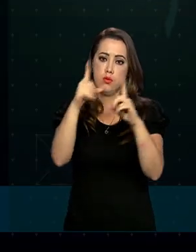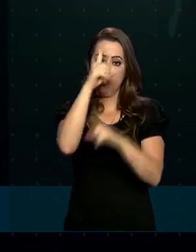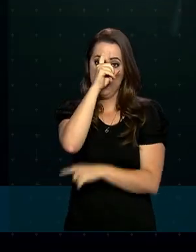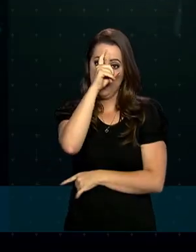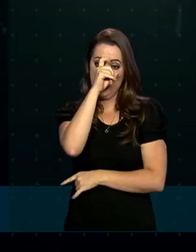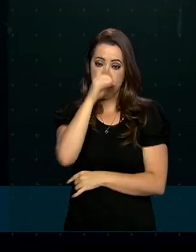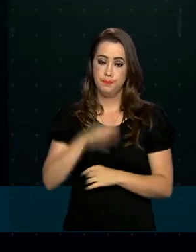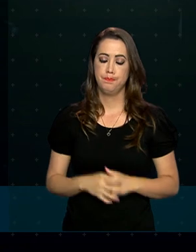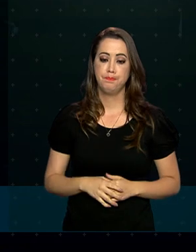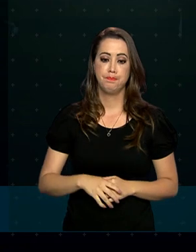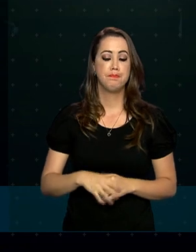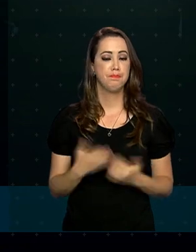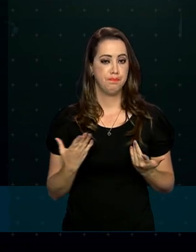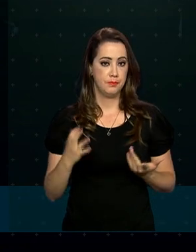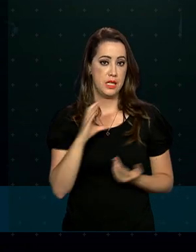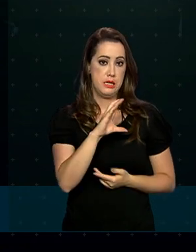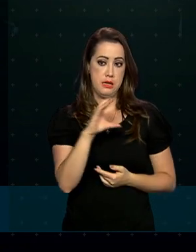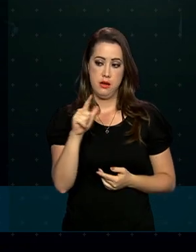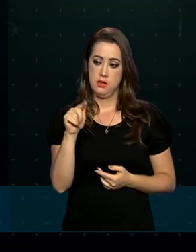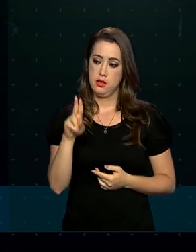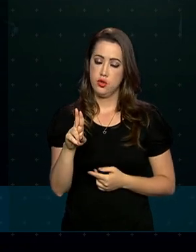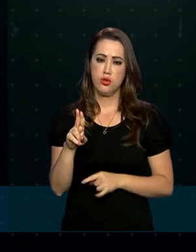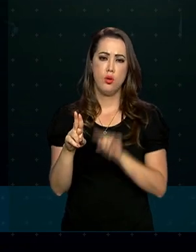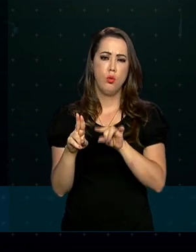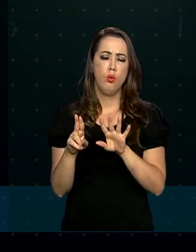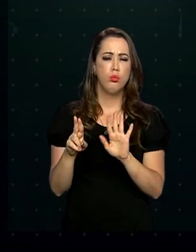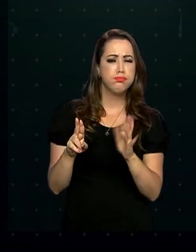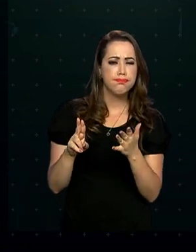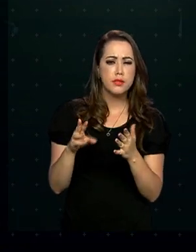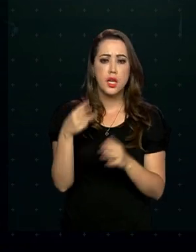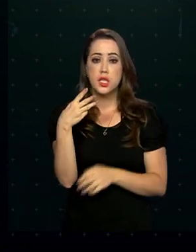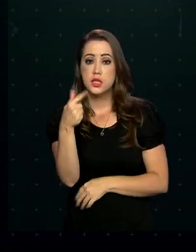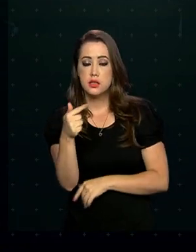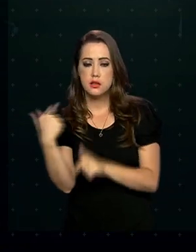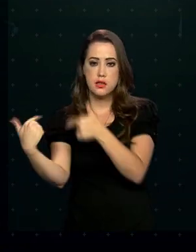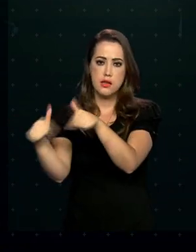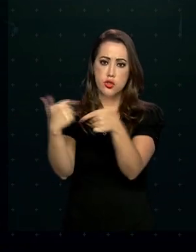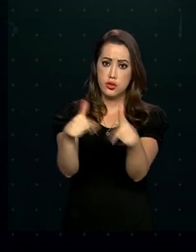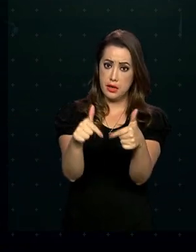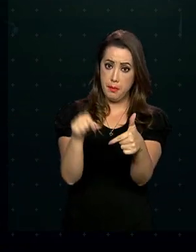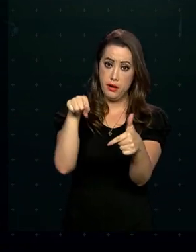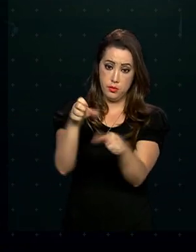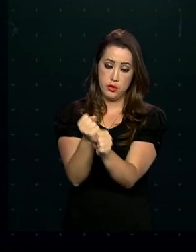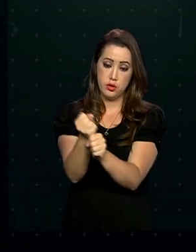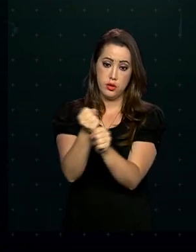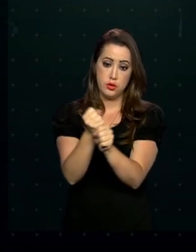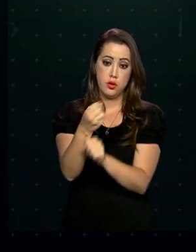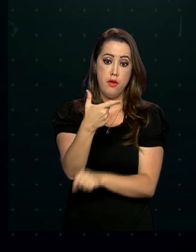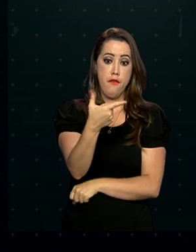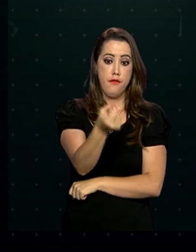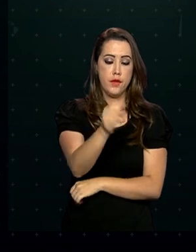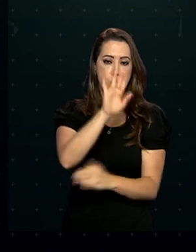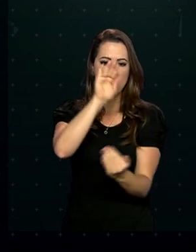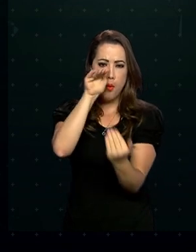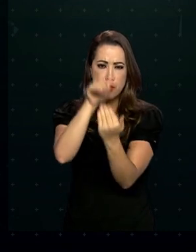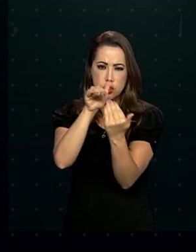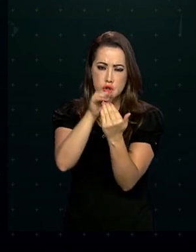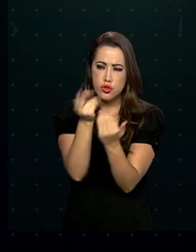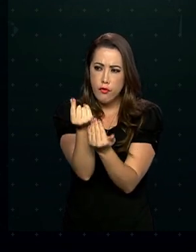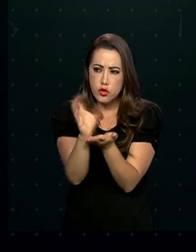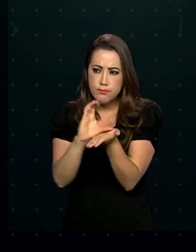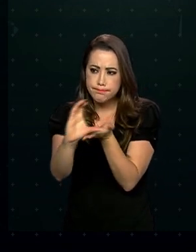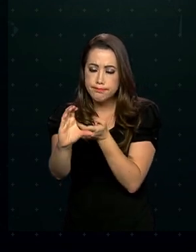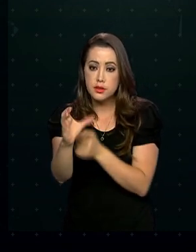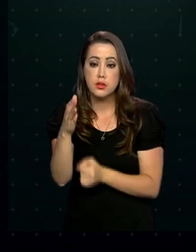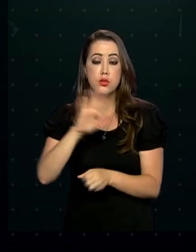Segundo a Controladoria Geral da União, das 37 operações feitas neste ano, 20 focaram nos recursos